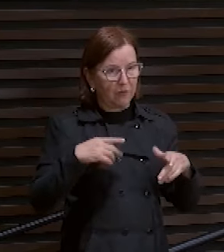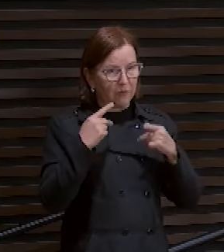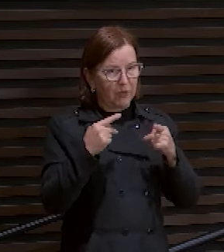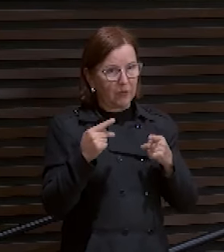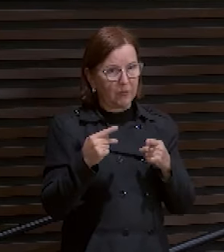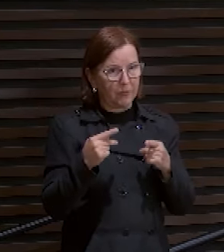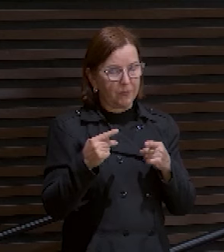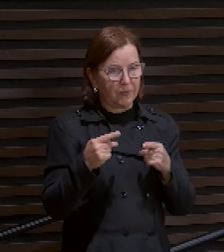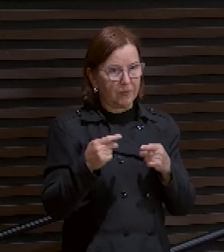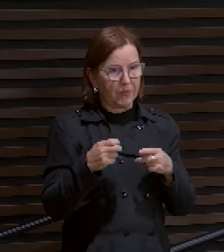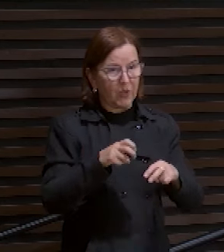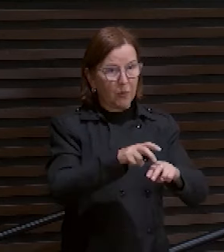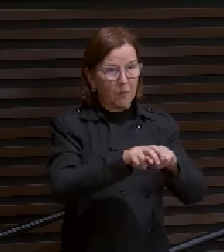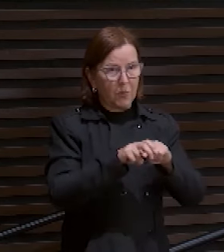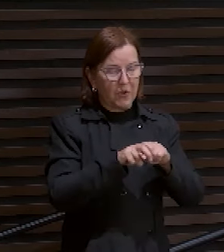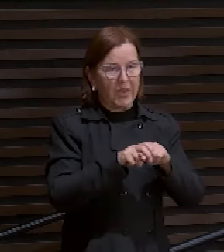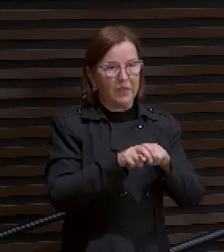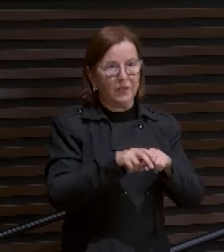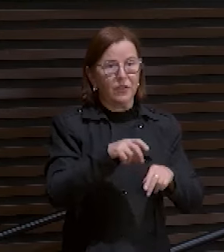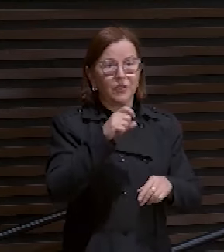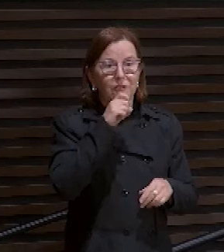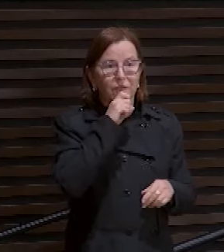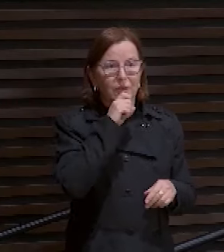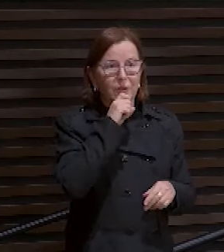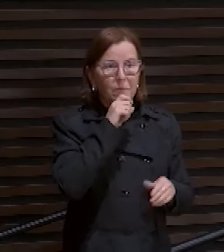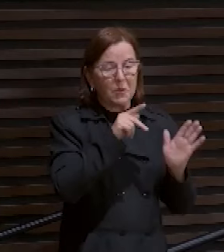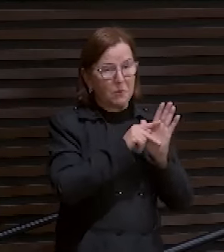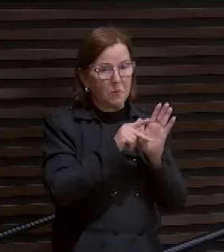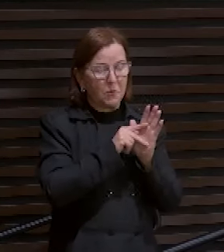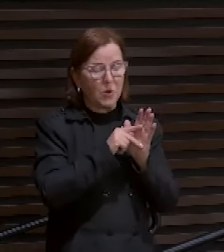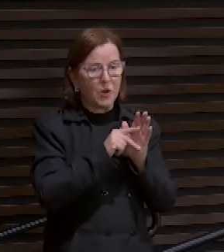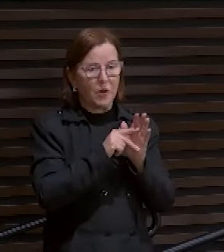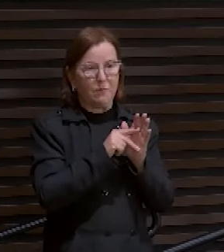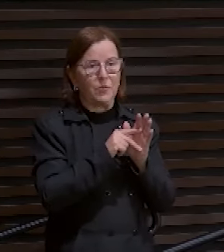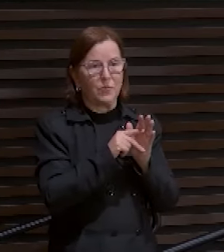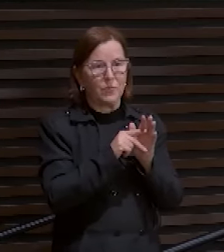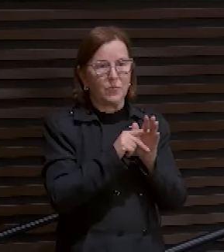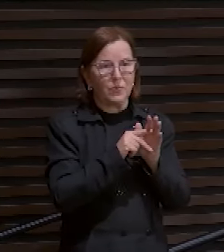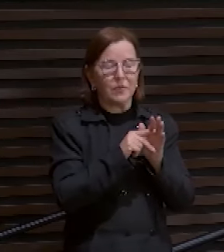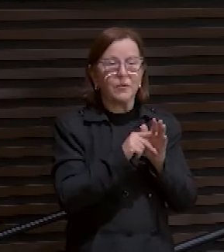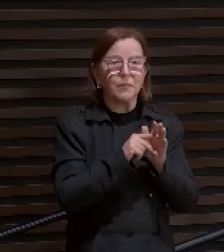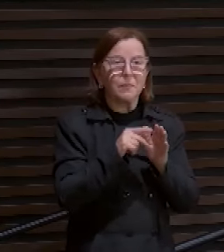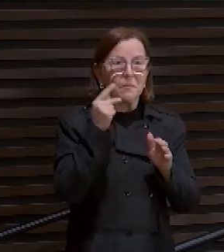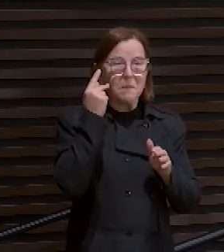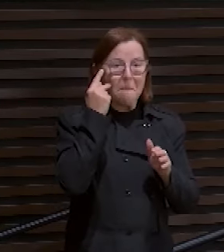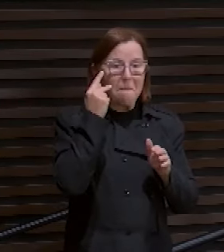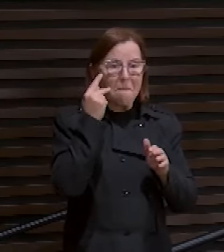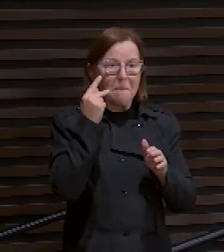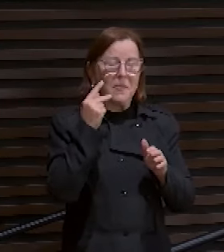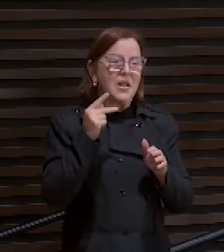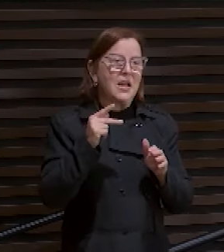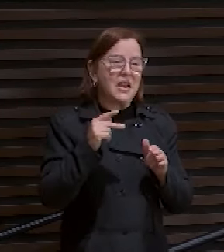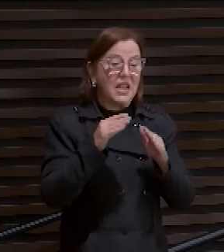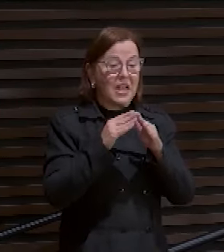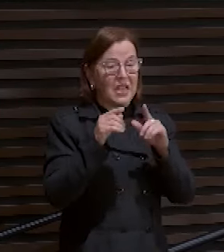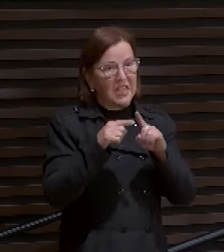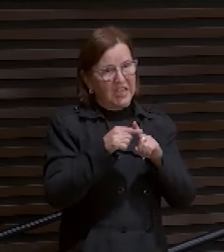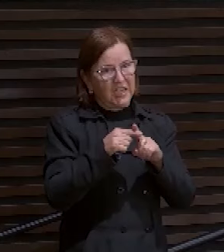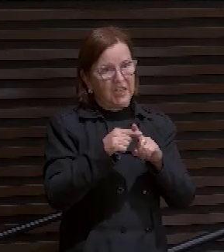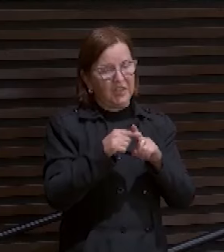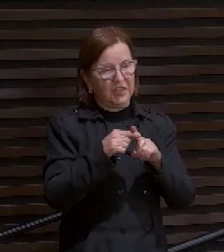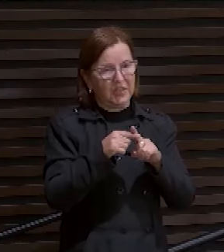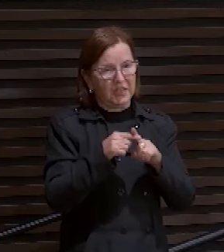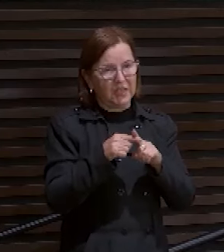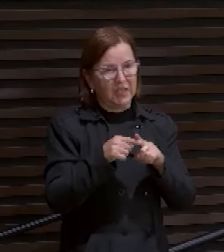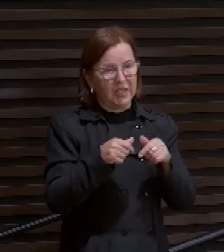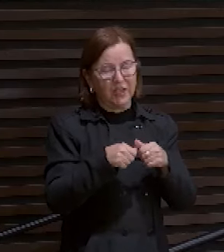causa do esfriamento dele com a palavra. Por causa do esfriamento dele para com a igreja. Ele abandonou.